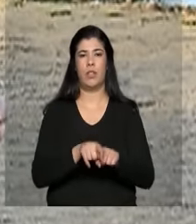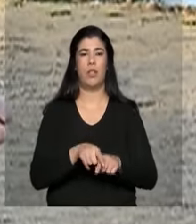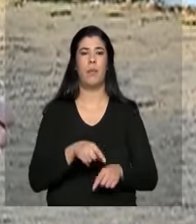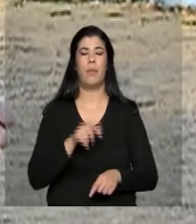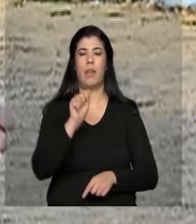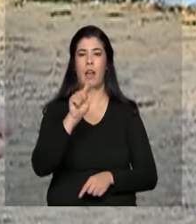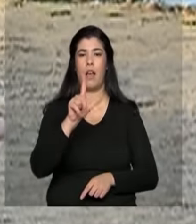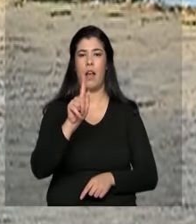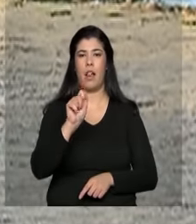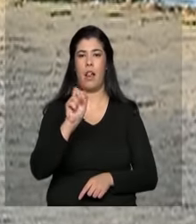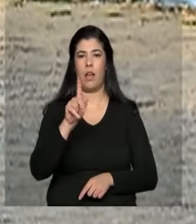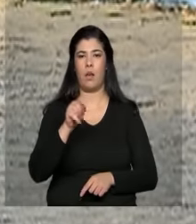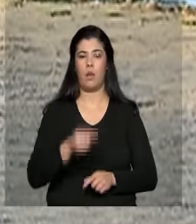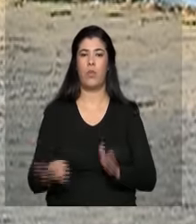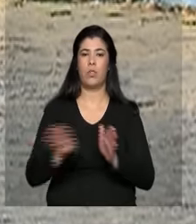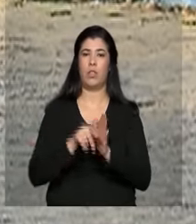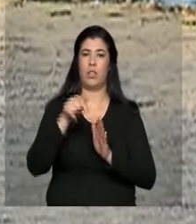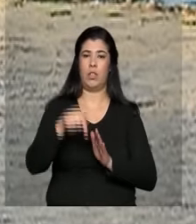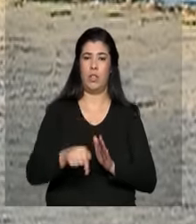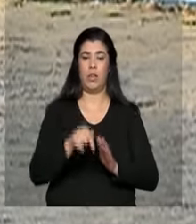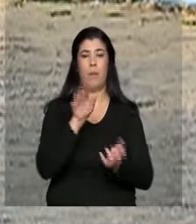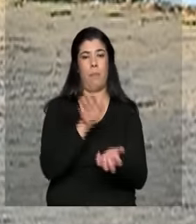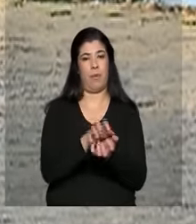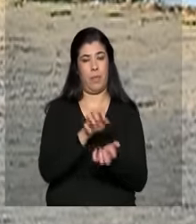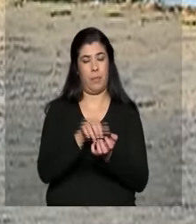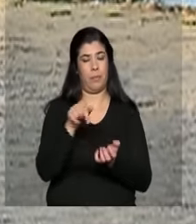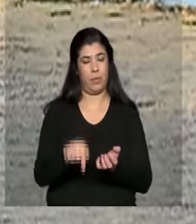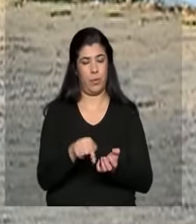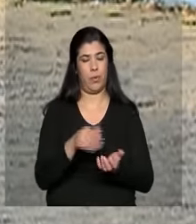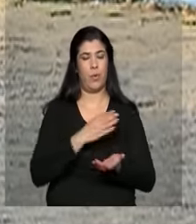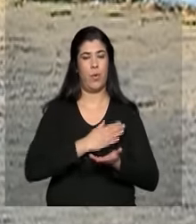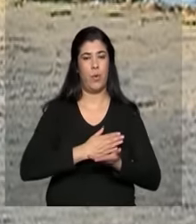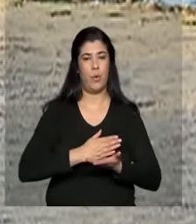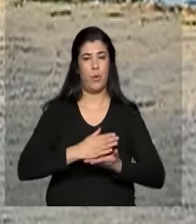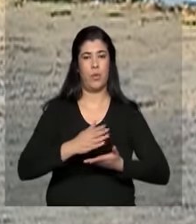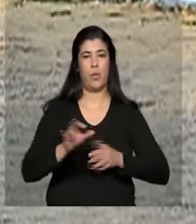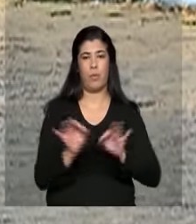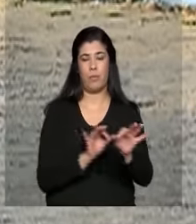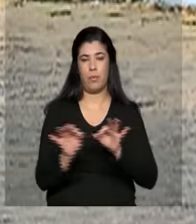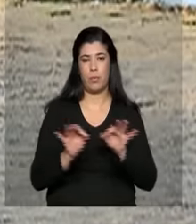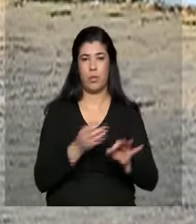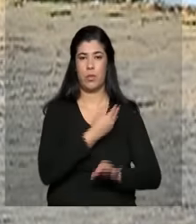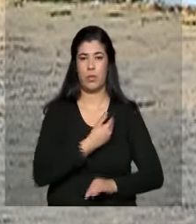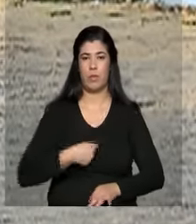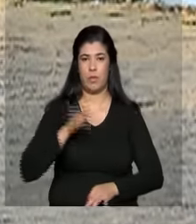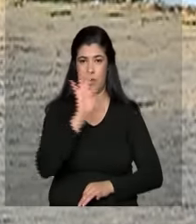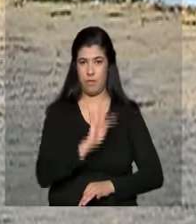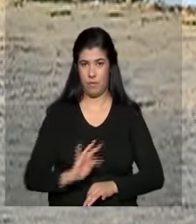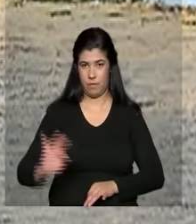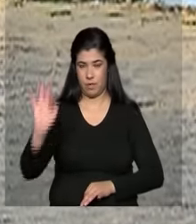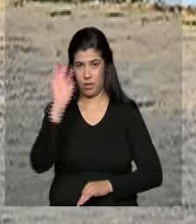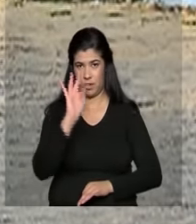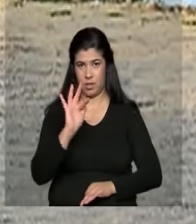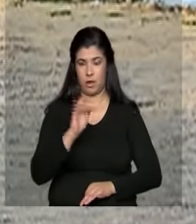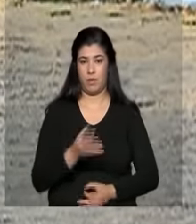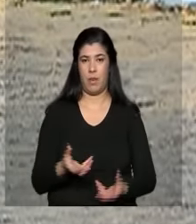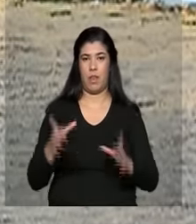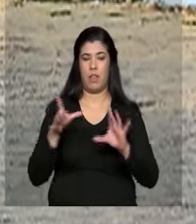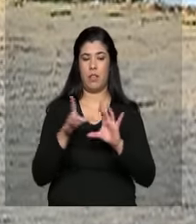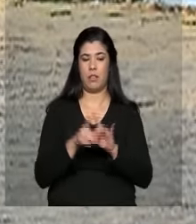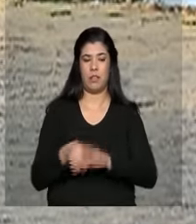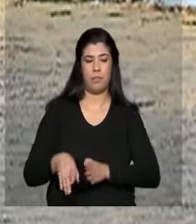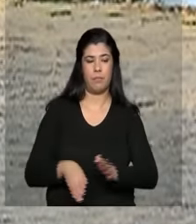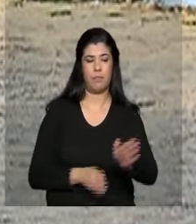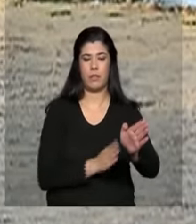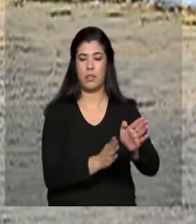Pernambuco. É a partir do rio que o governo federal está desenvolvendo o projeto de integração do Rio São Francisco, que